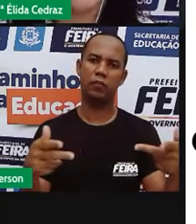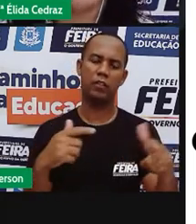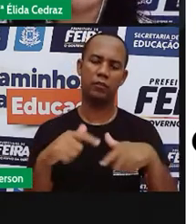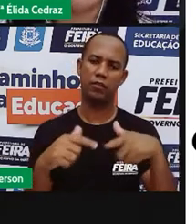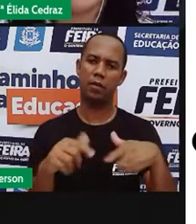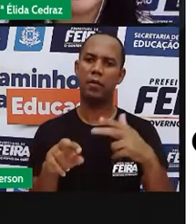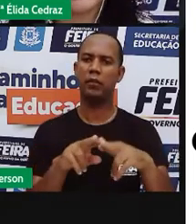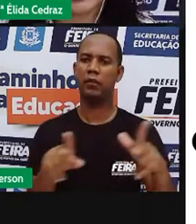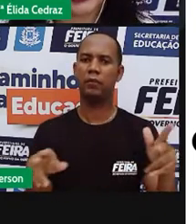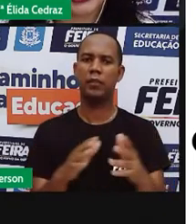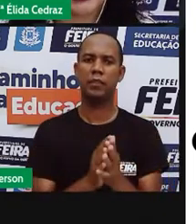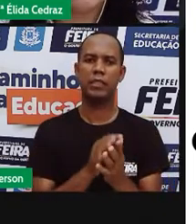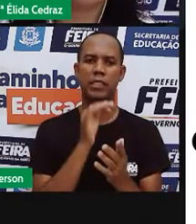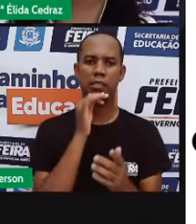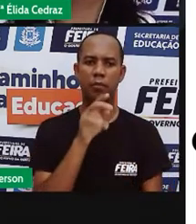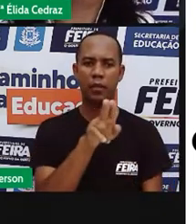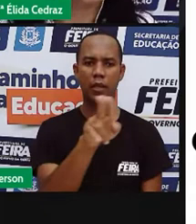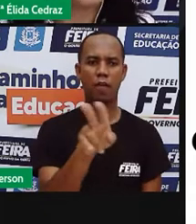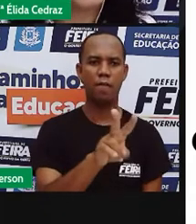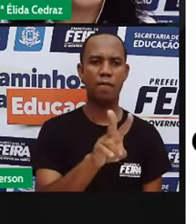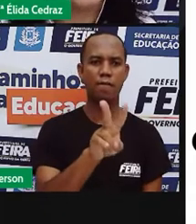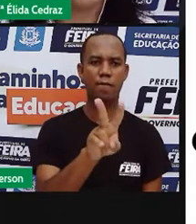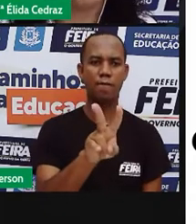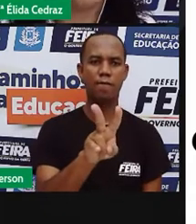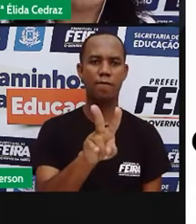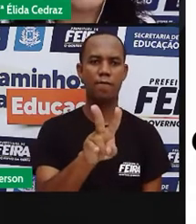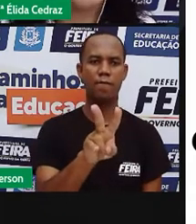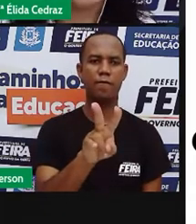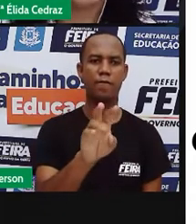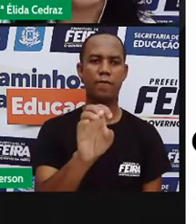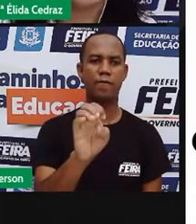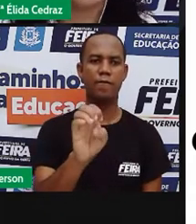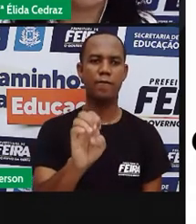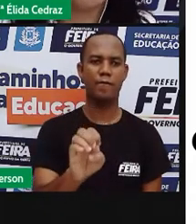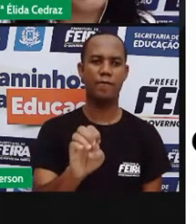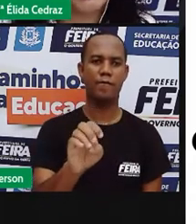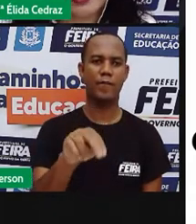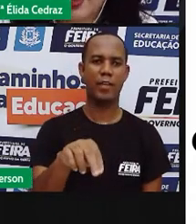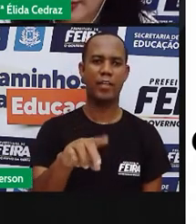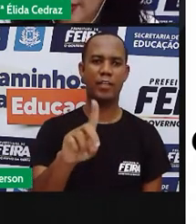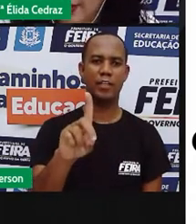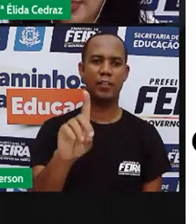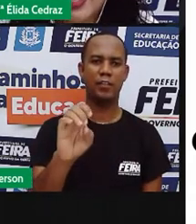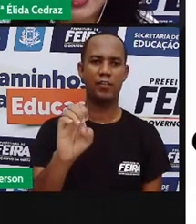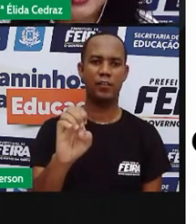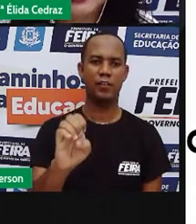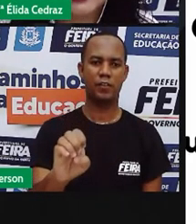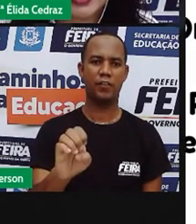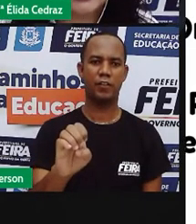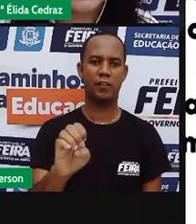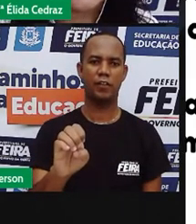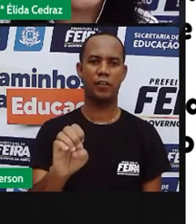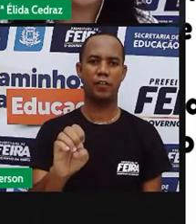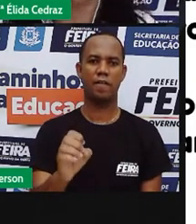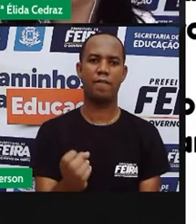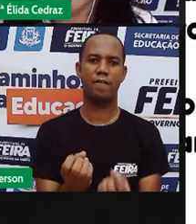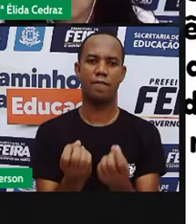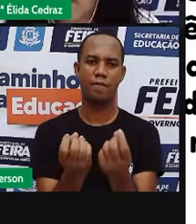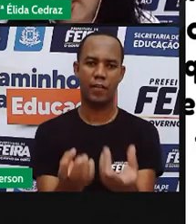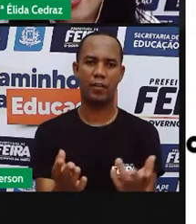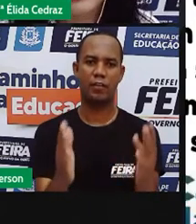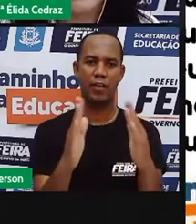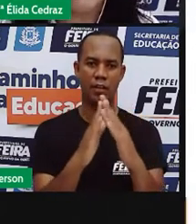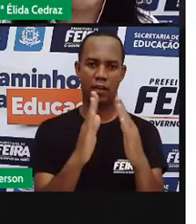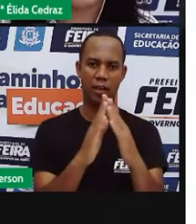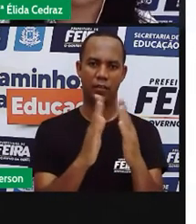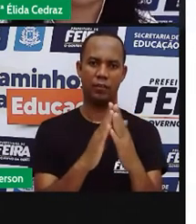é vende. E aí tem que vende-se uma casa encantada. Então,